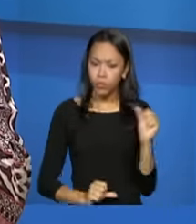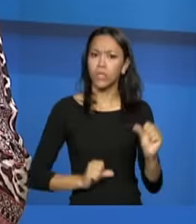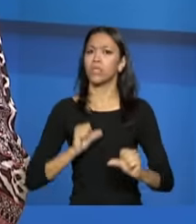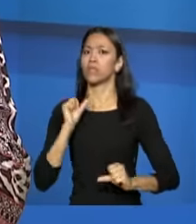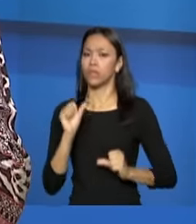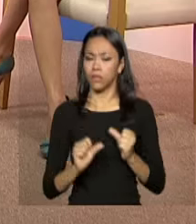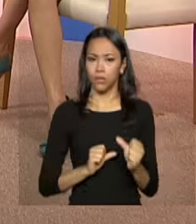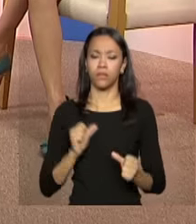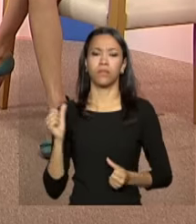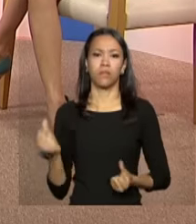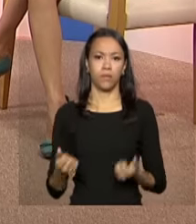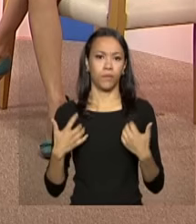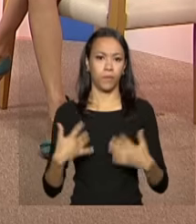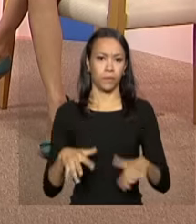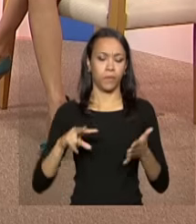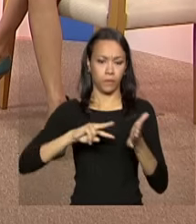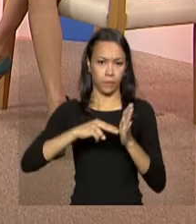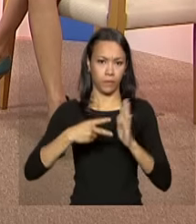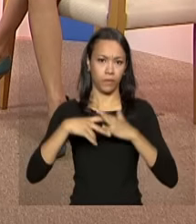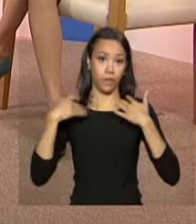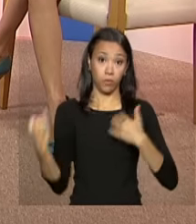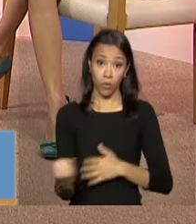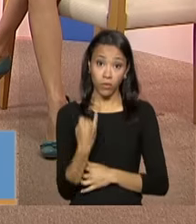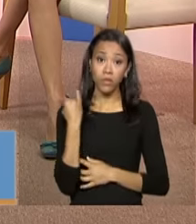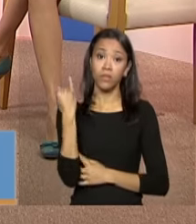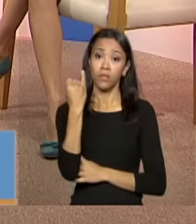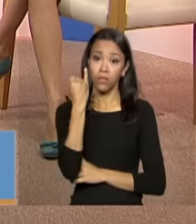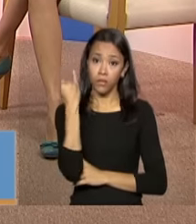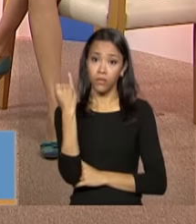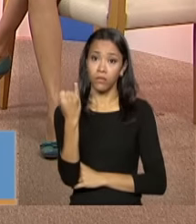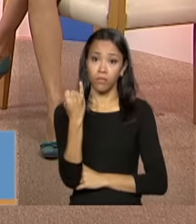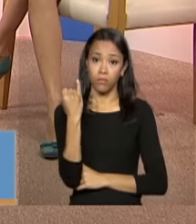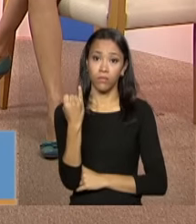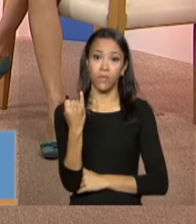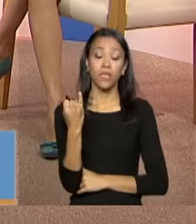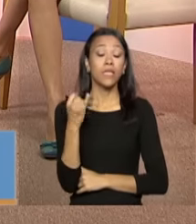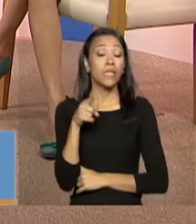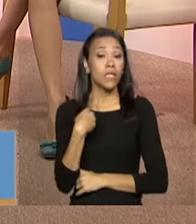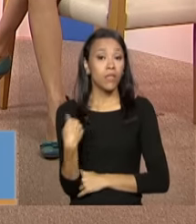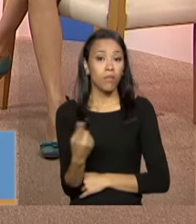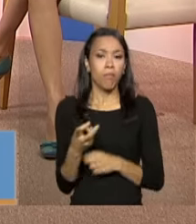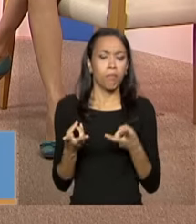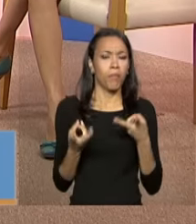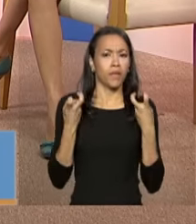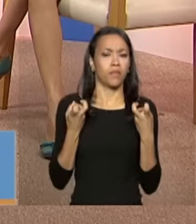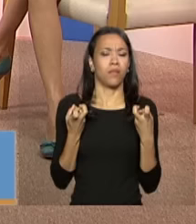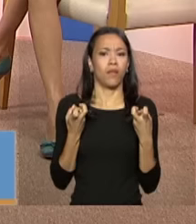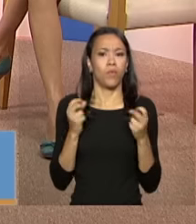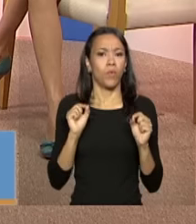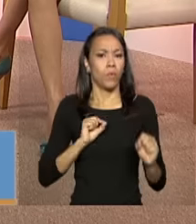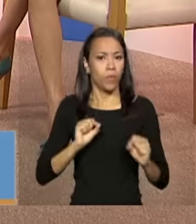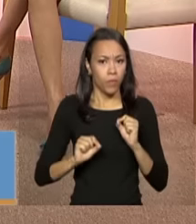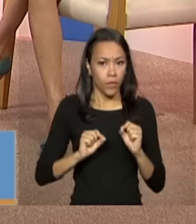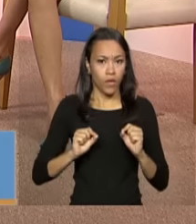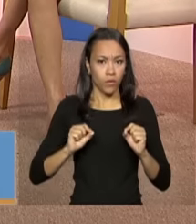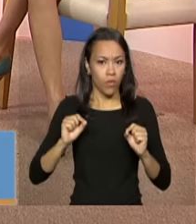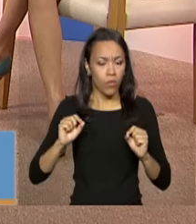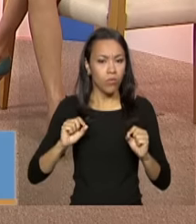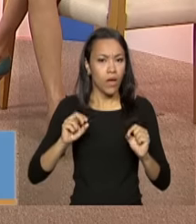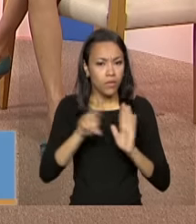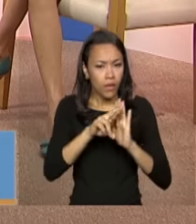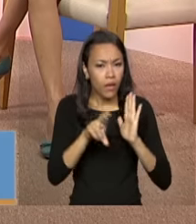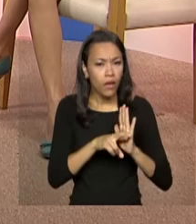significativas mudanças, que se perseguem com os processos de reordenamento que a gente vai seguir